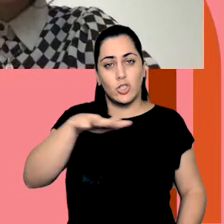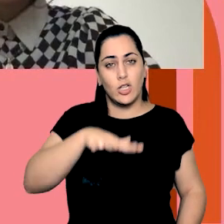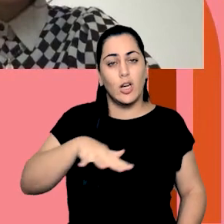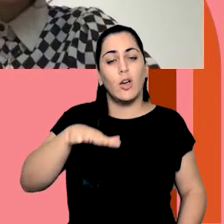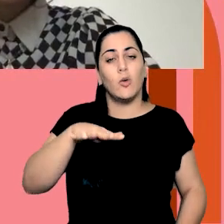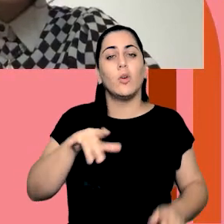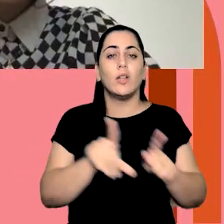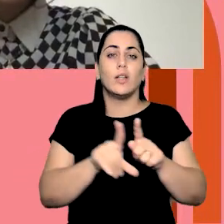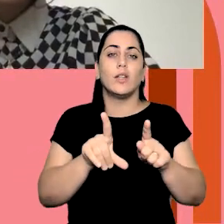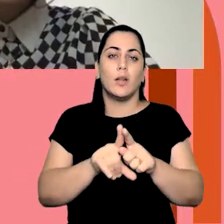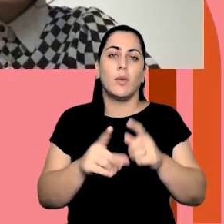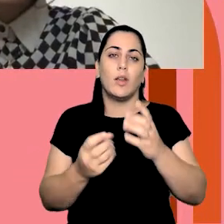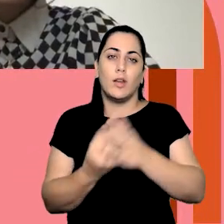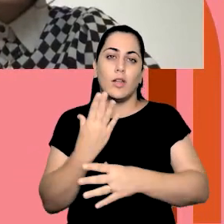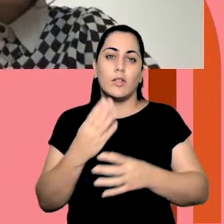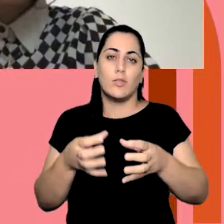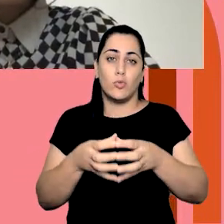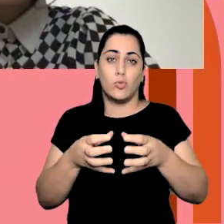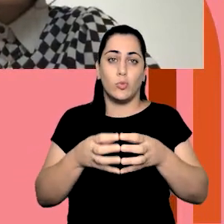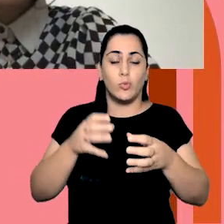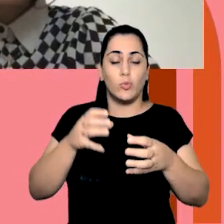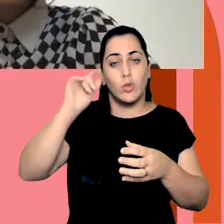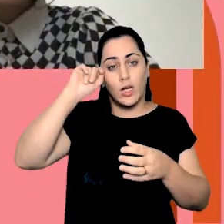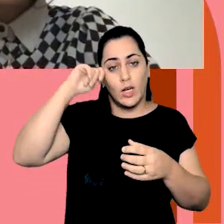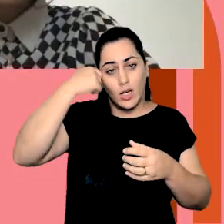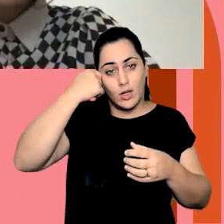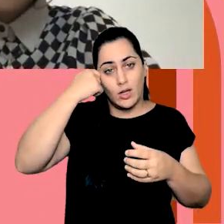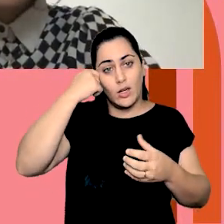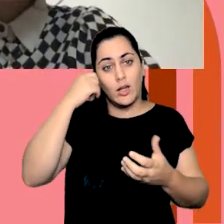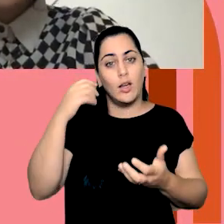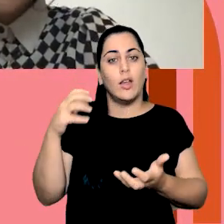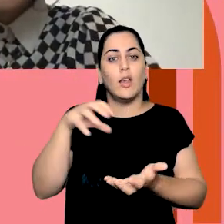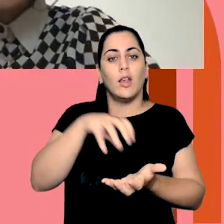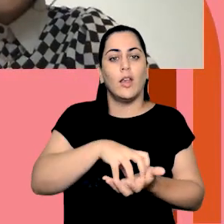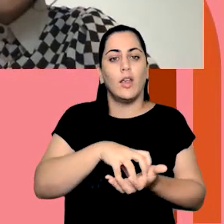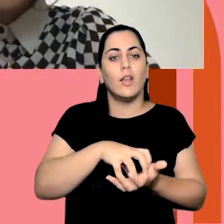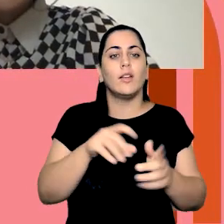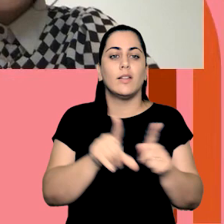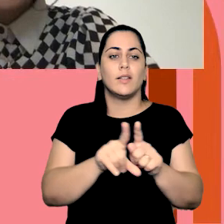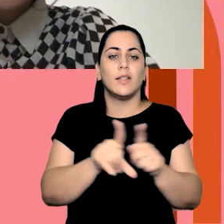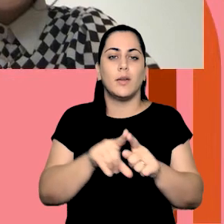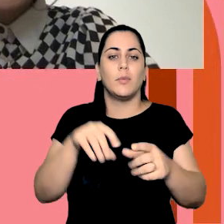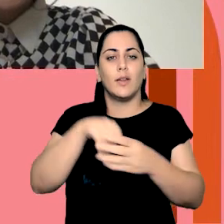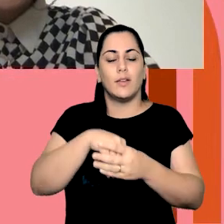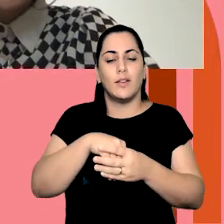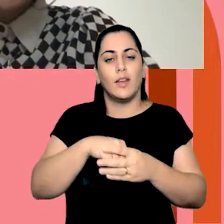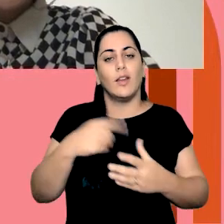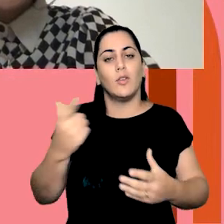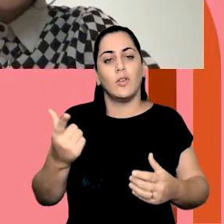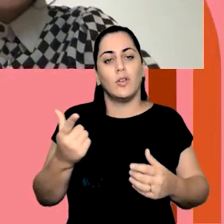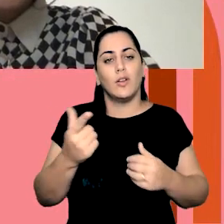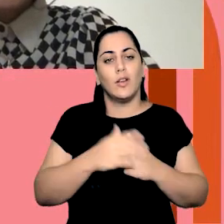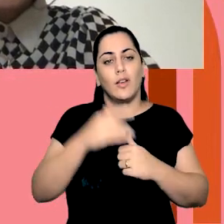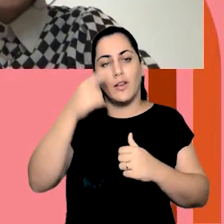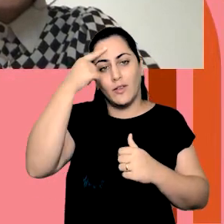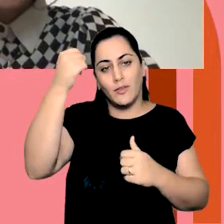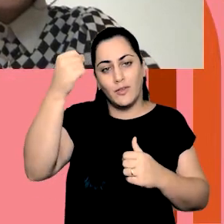cofundadora e diretora do primeiro coletivo negro núcleo, AIE, da Faculdade de Medicina Veterinária da